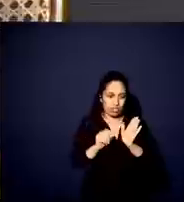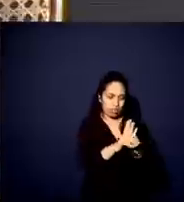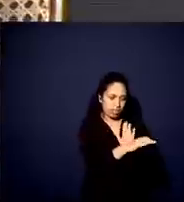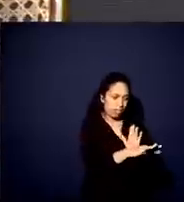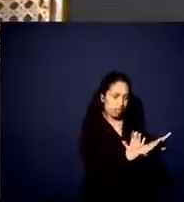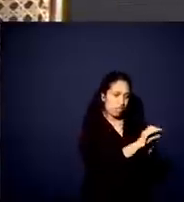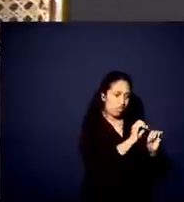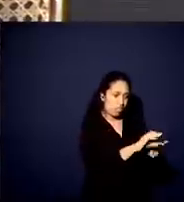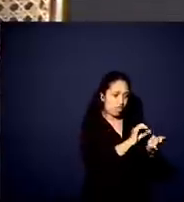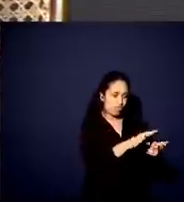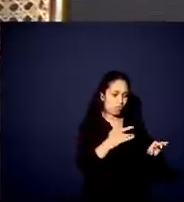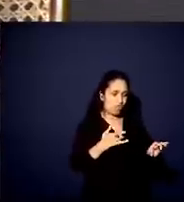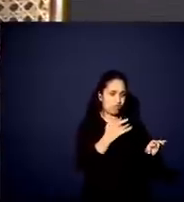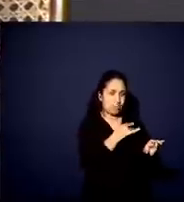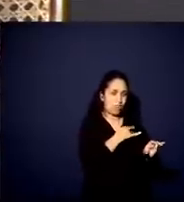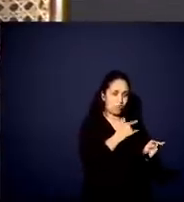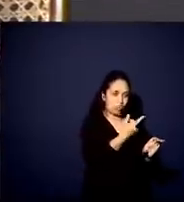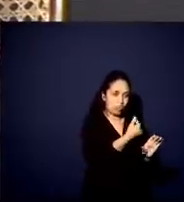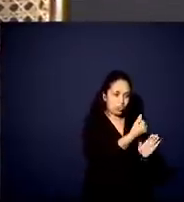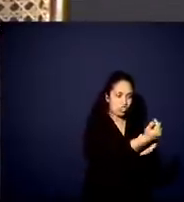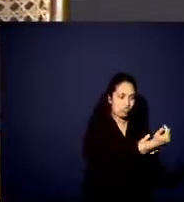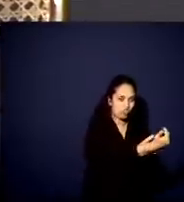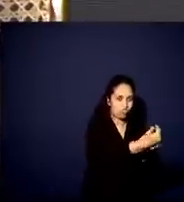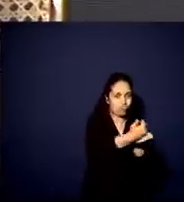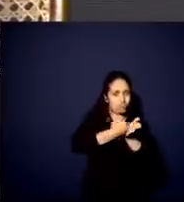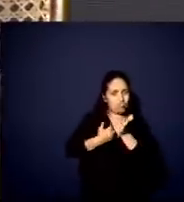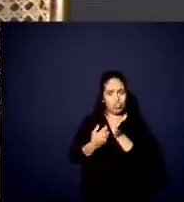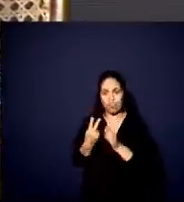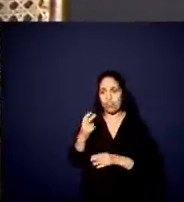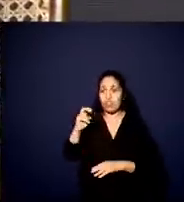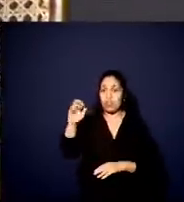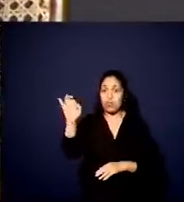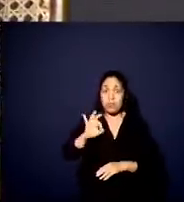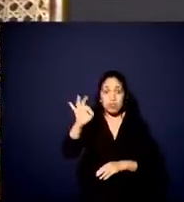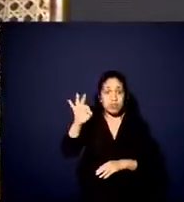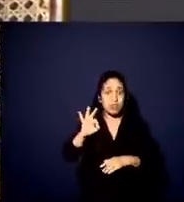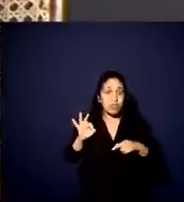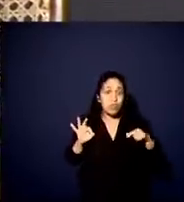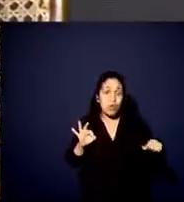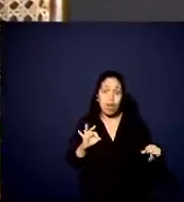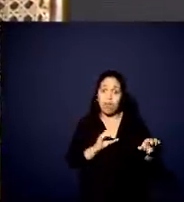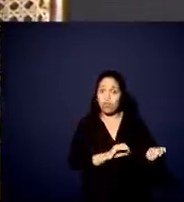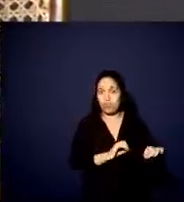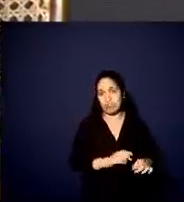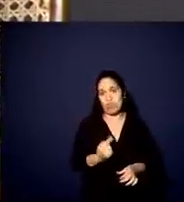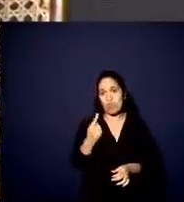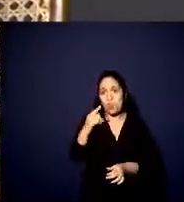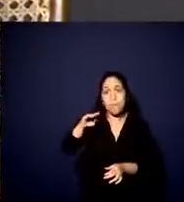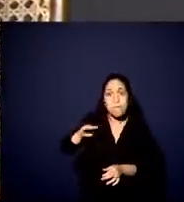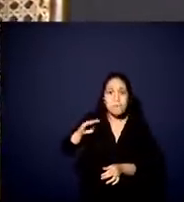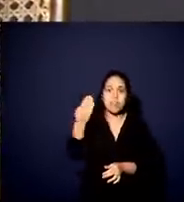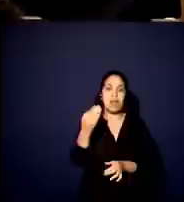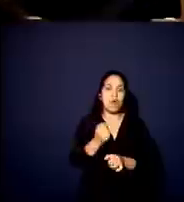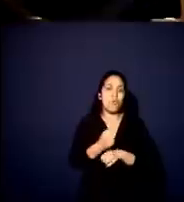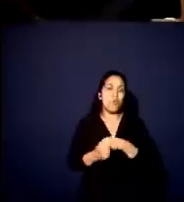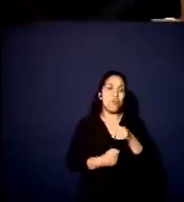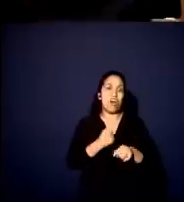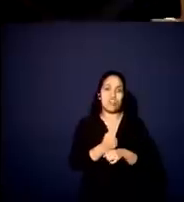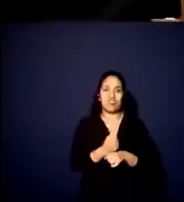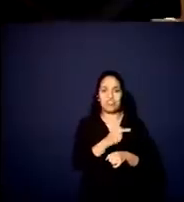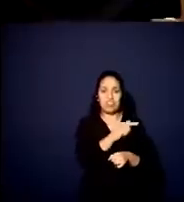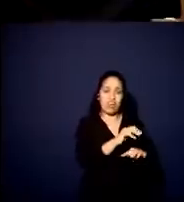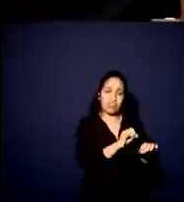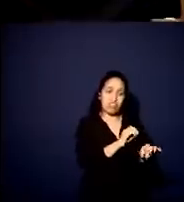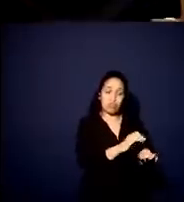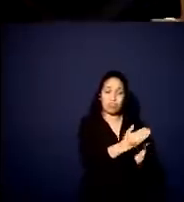e da saúde? Porque é isso, 25% desse dinheiro é da educação. Então, é um bilhão por ano que saiu da educação. 12%